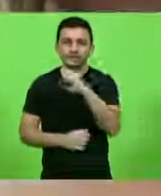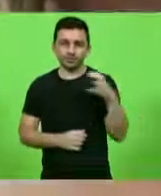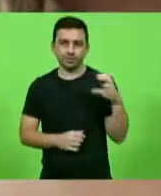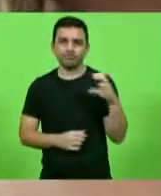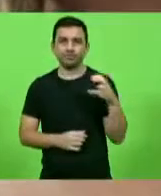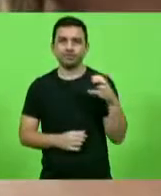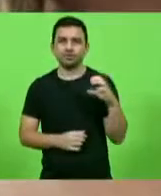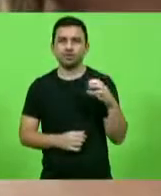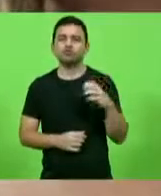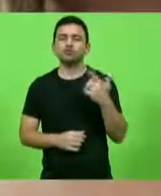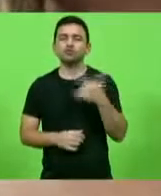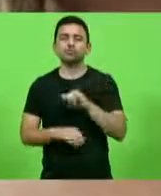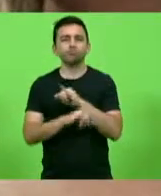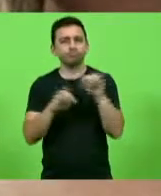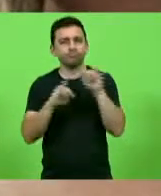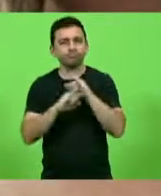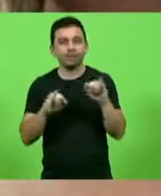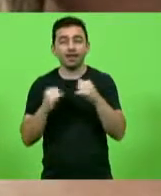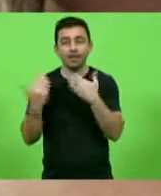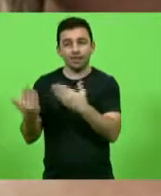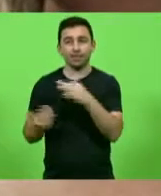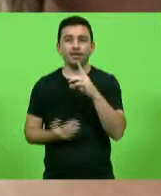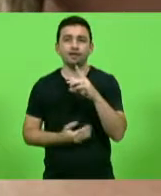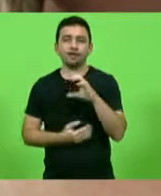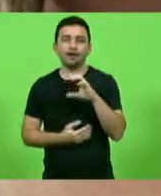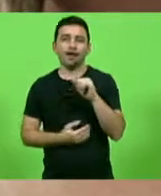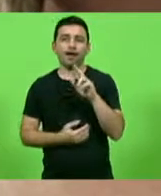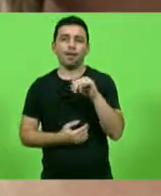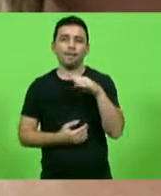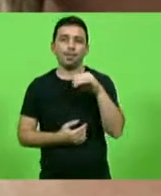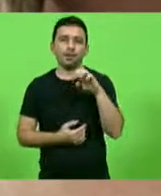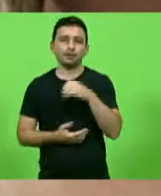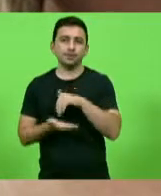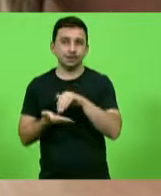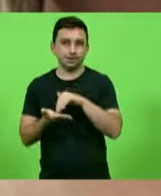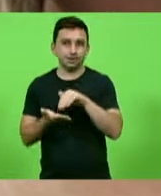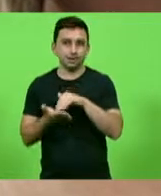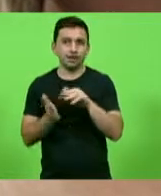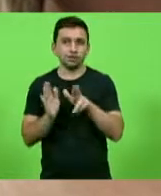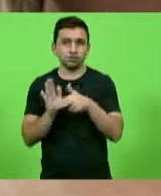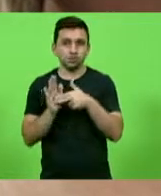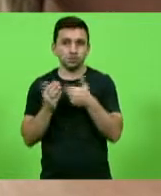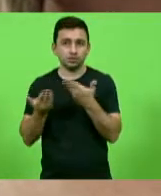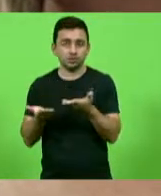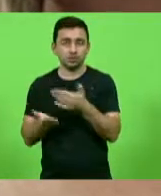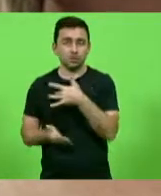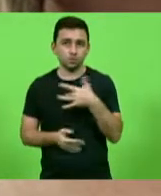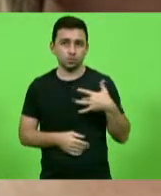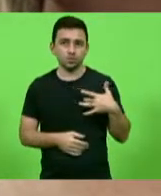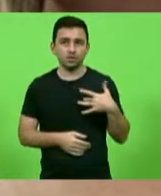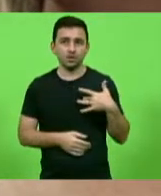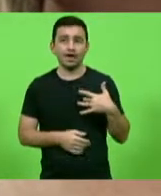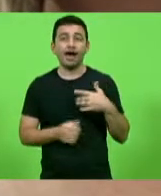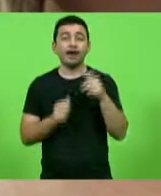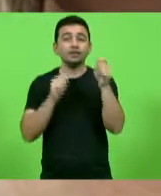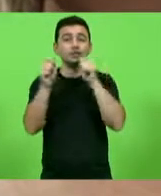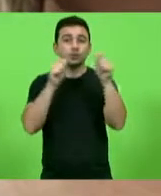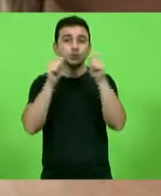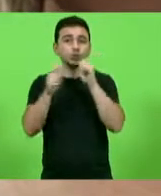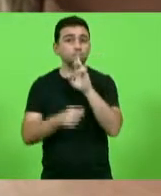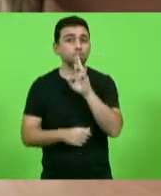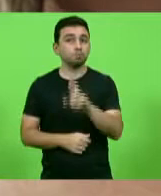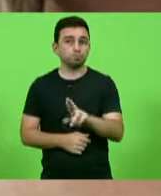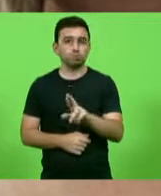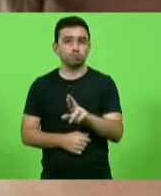a informação que divulguei sobre a possibilidade da deputada federal Carmen Zanotto assumir a Secretaria da Saúde e ela aceitou o convite, a assessora deu a seguinte resposta.